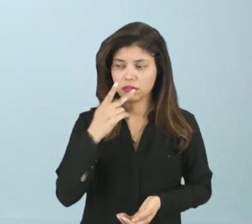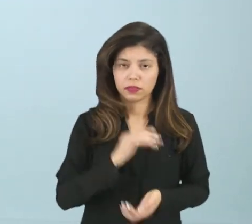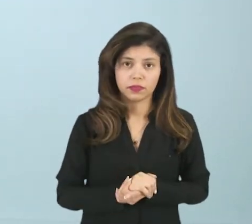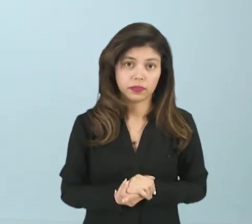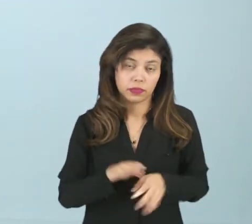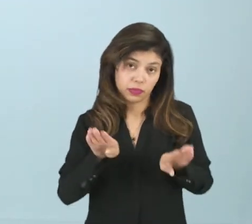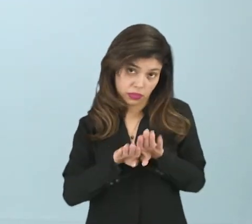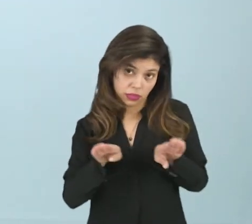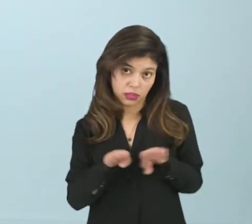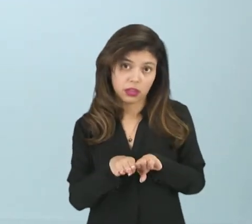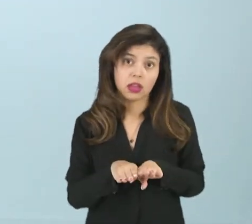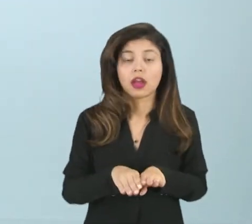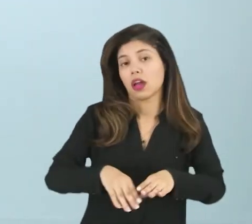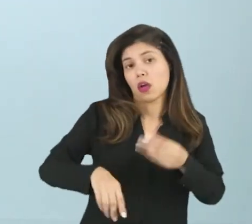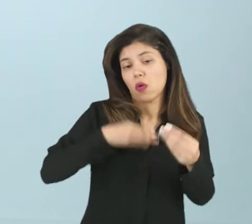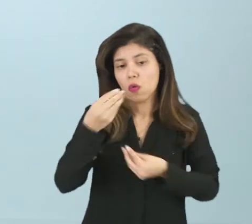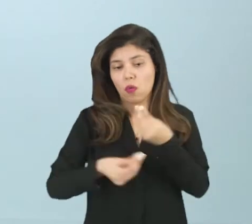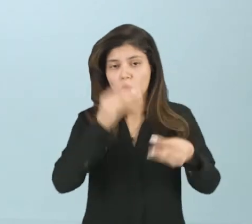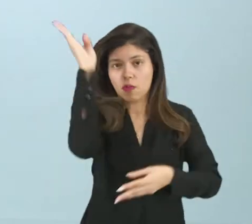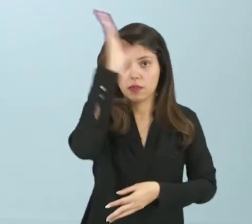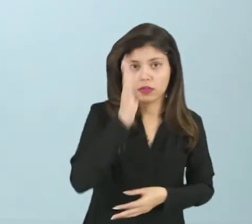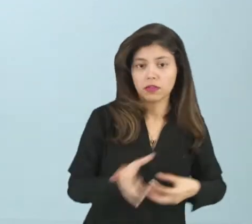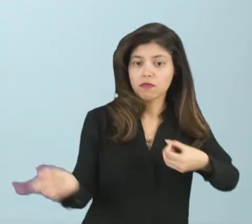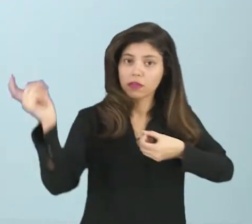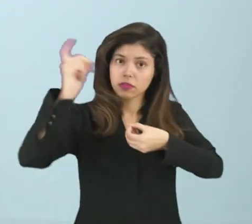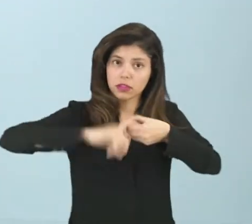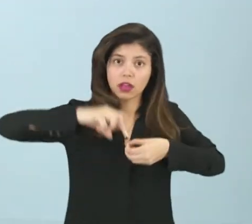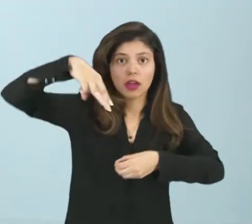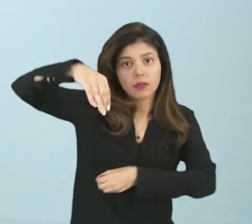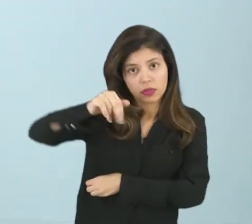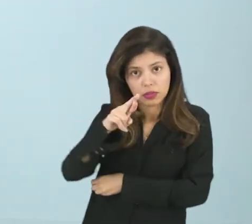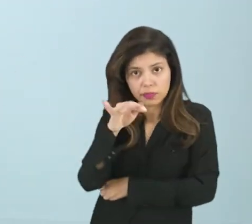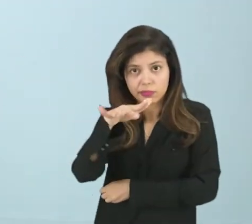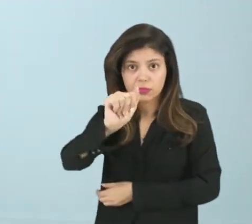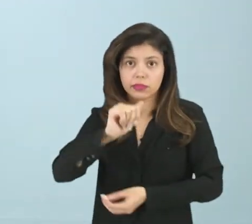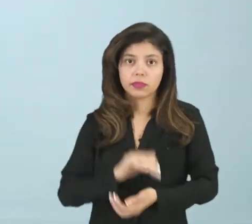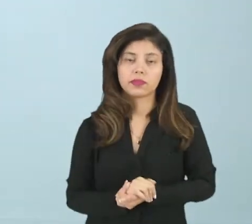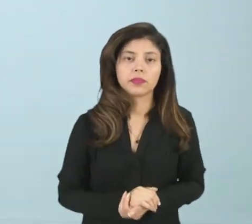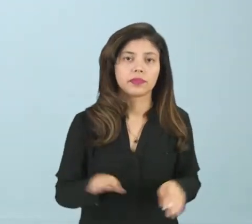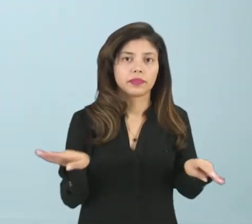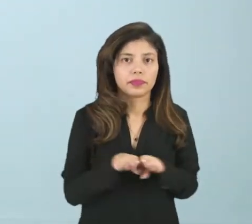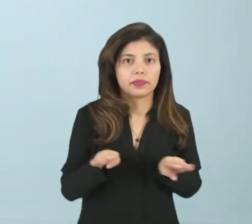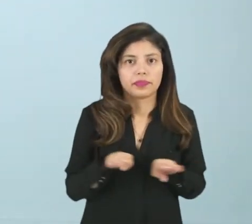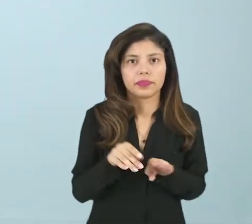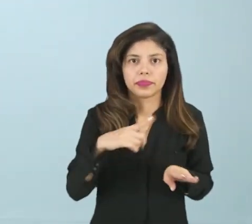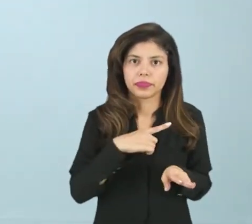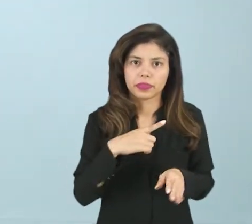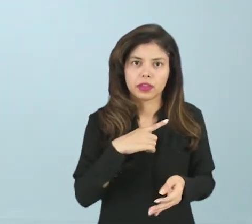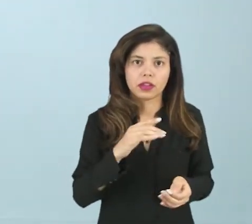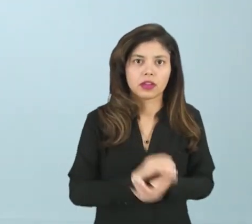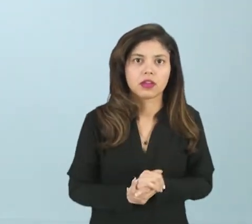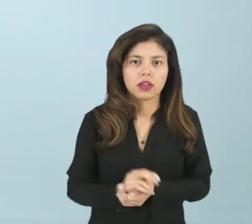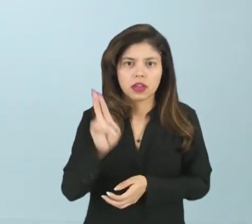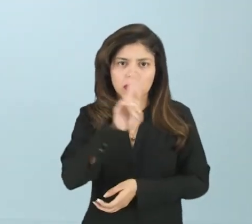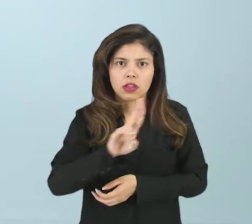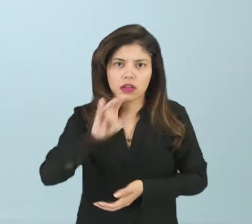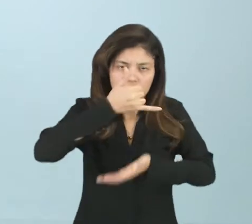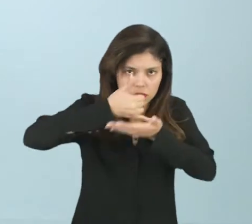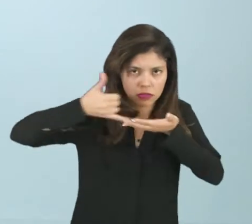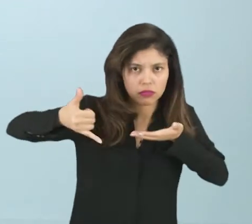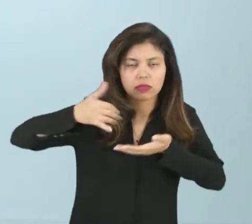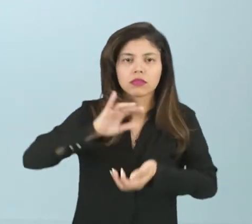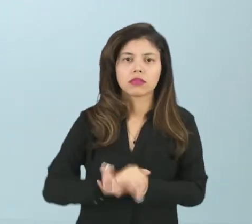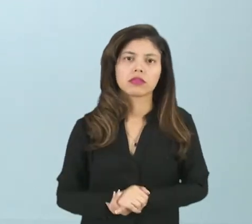tivemos matérias importantes, como o Brasil retornar à monarquia, nós tivemos a questão do uso da maconha,